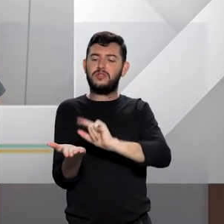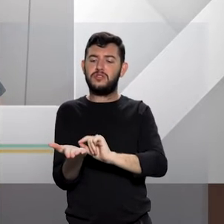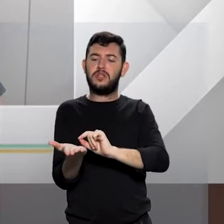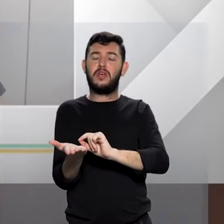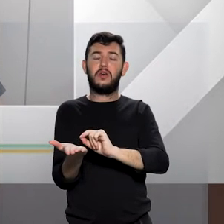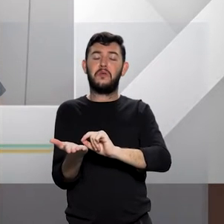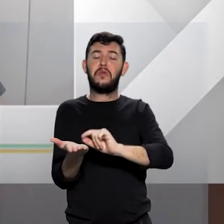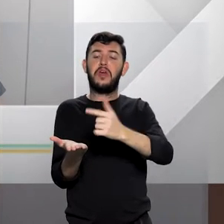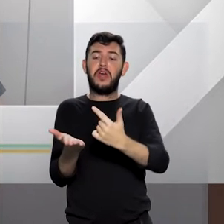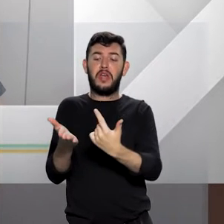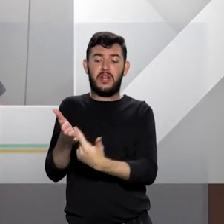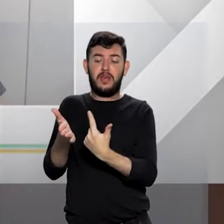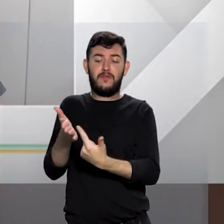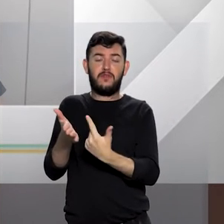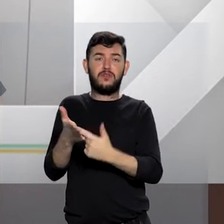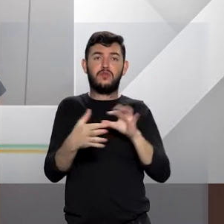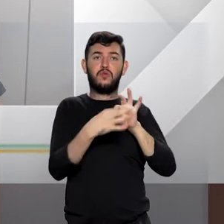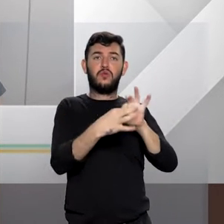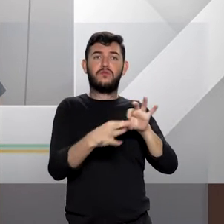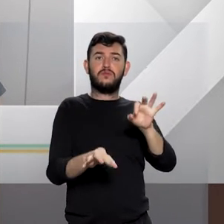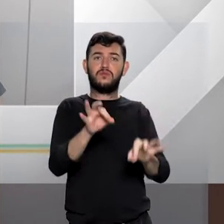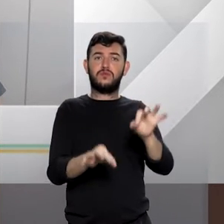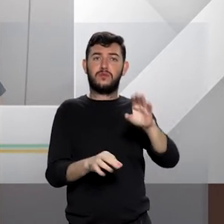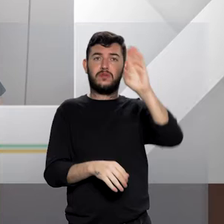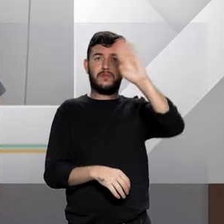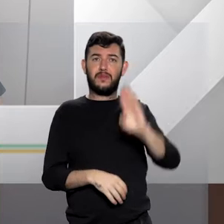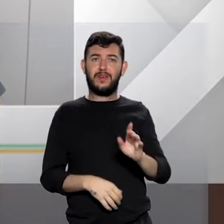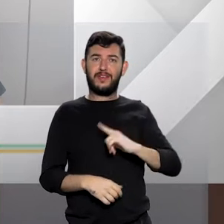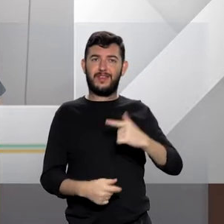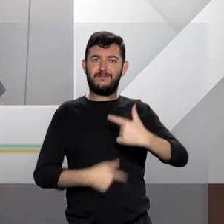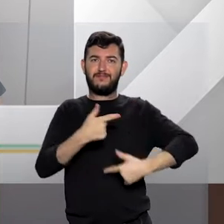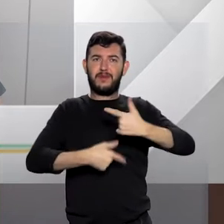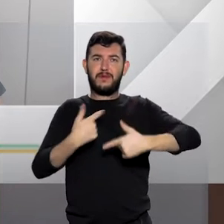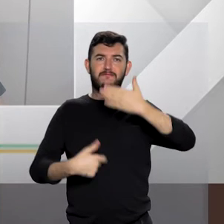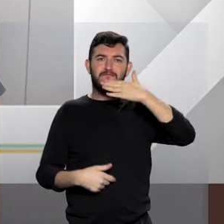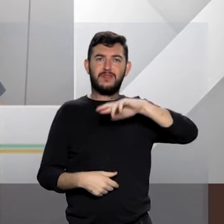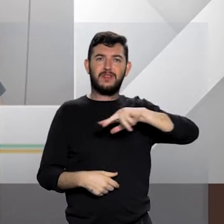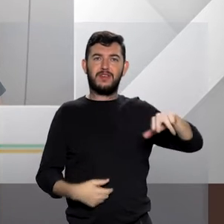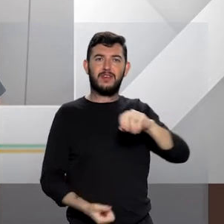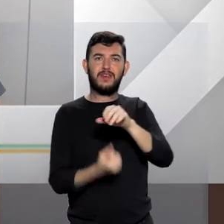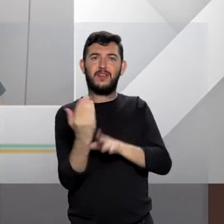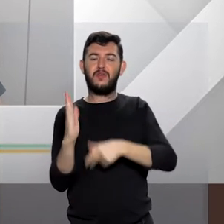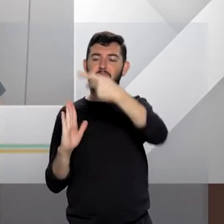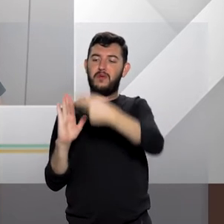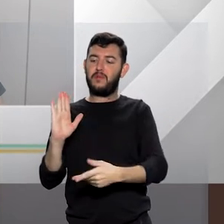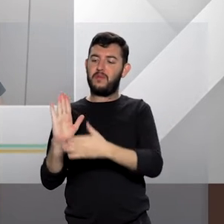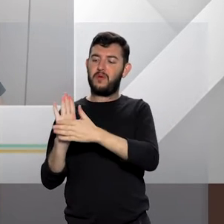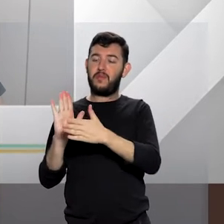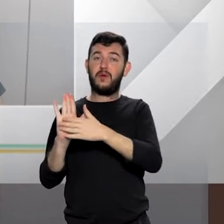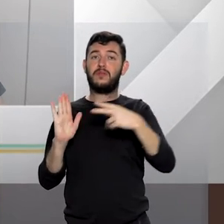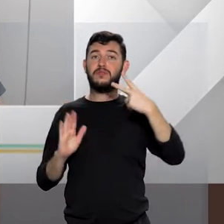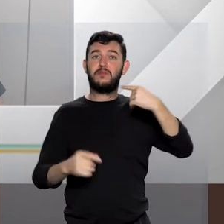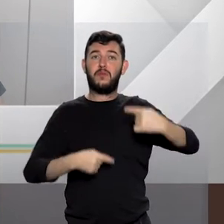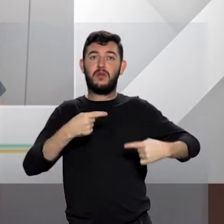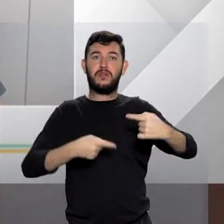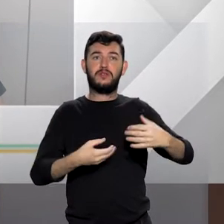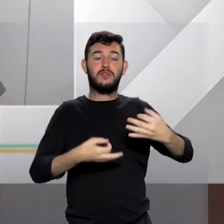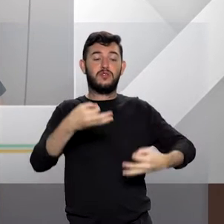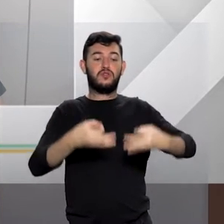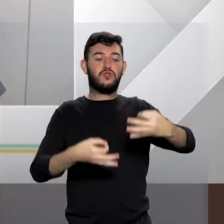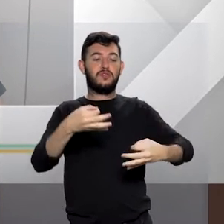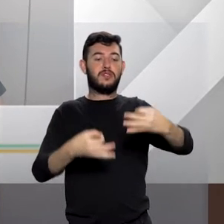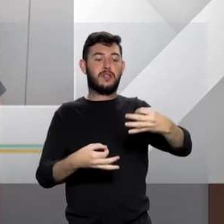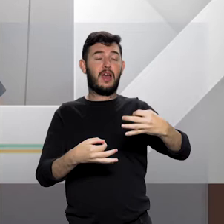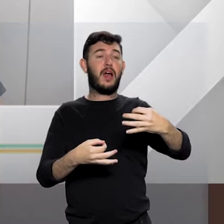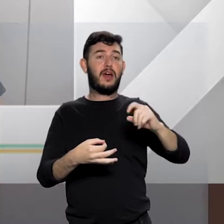jurídicos nacionais. Entre outras várias atuações, ela é autora do programa de Política Judiciária, Justiça em